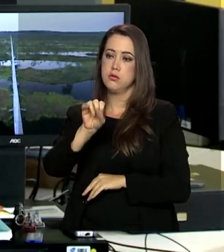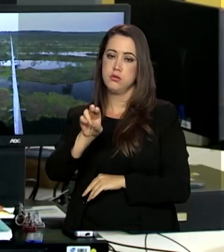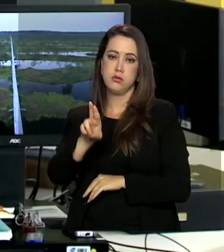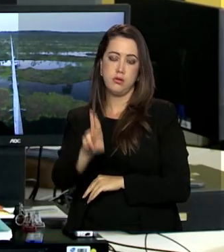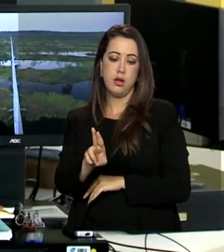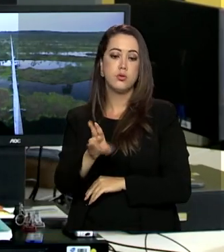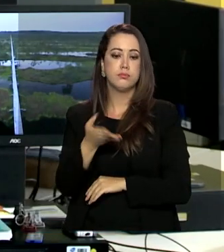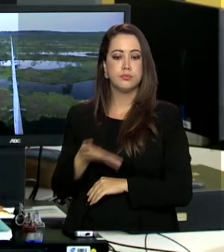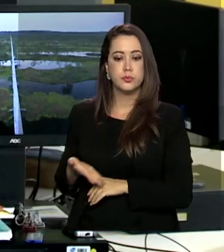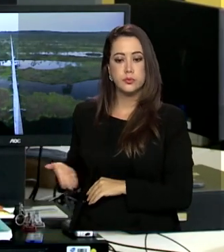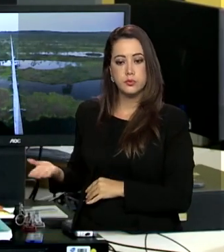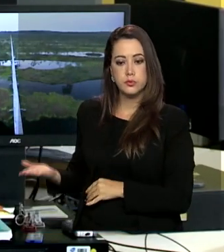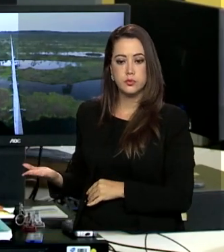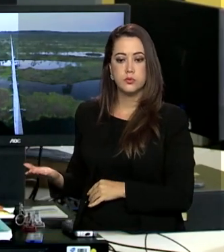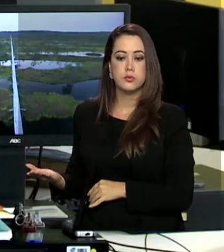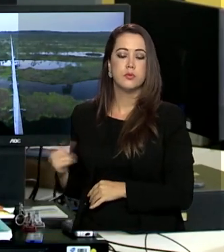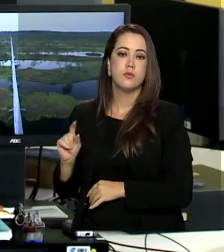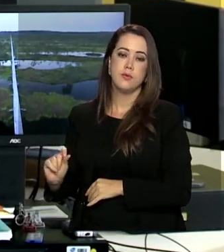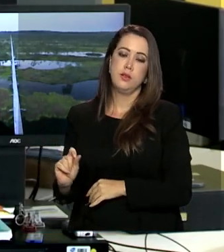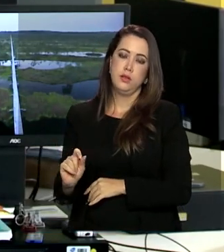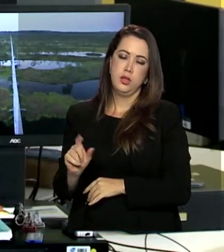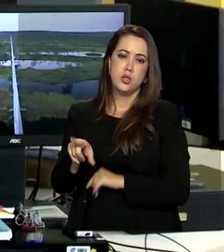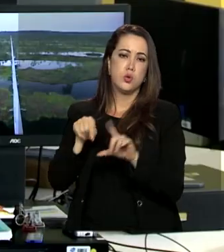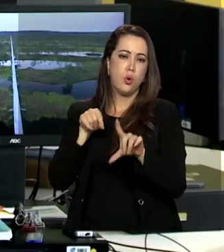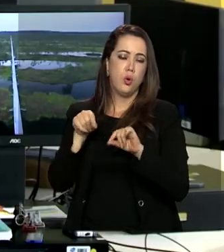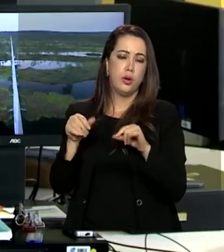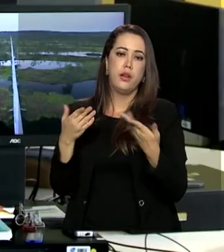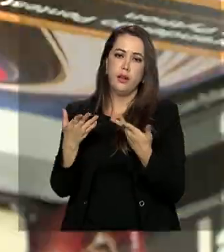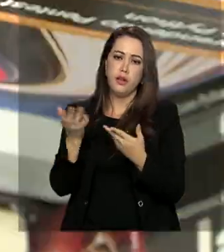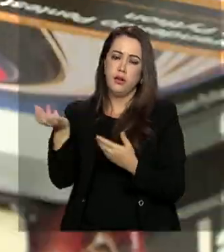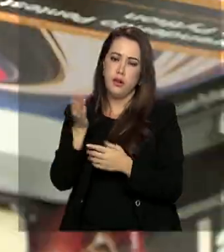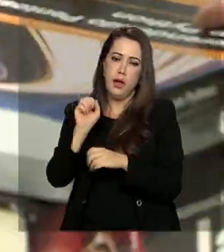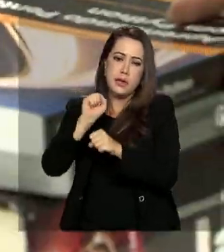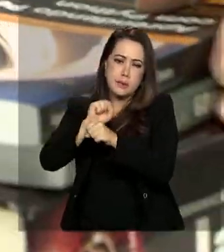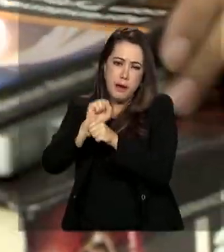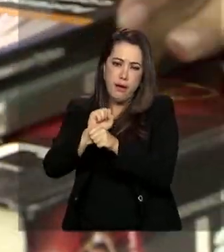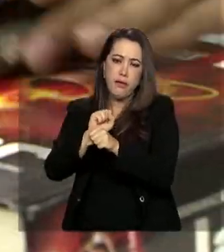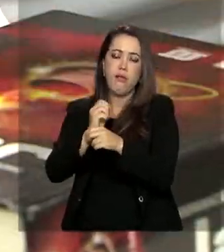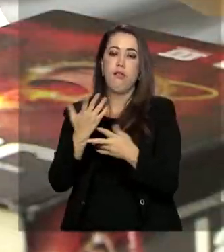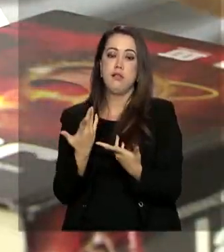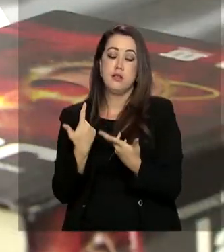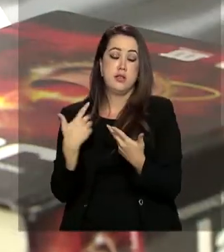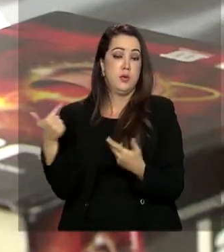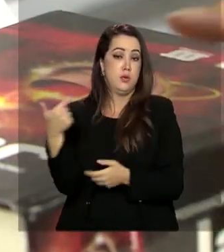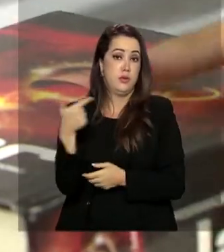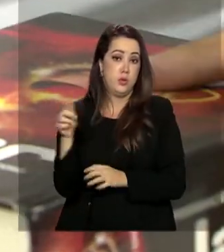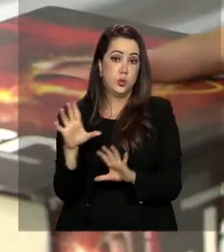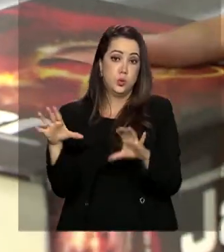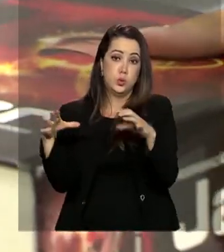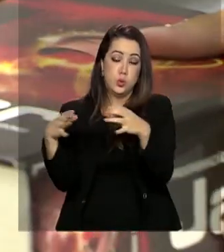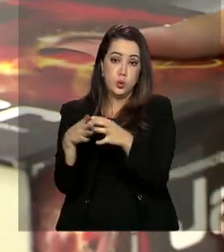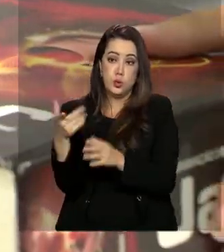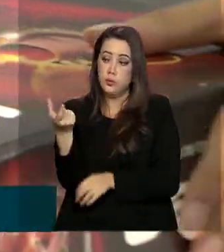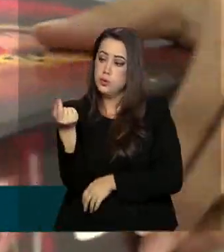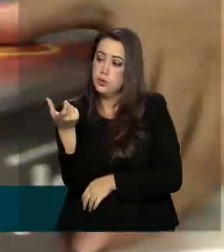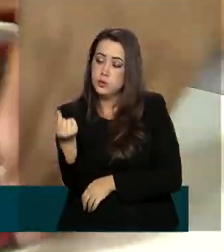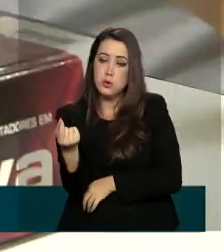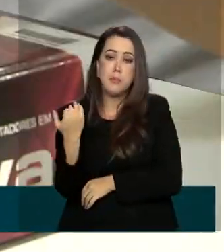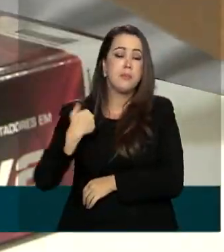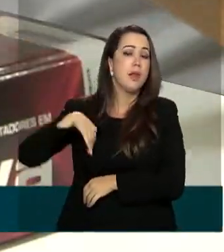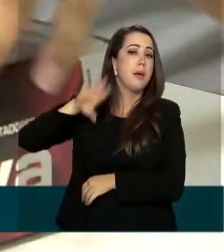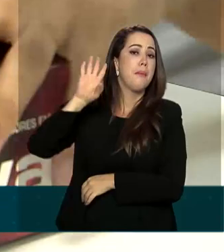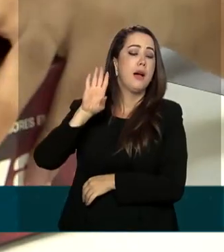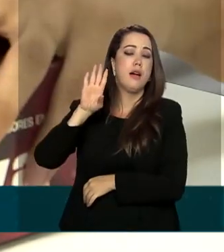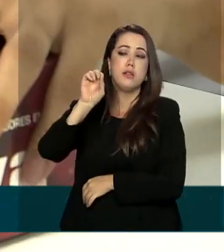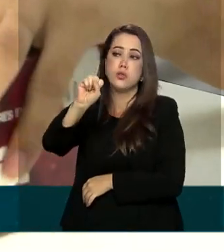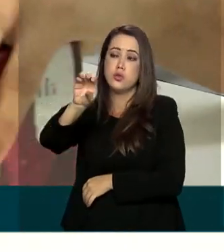.mec.gov.br, e escolher essa opção. Essa segunda edição do SISU de 2020 teve mais